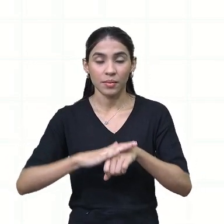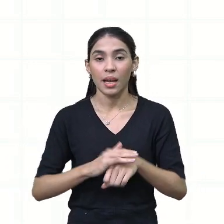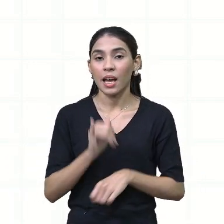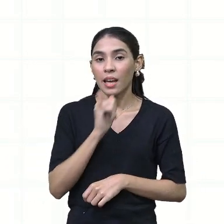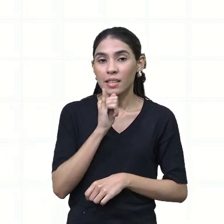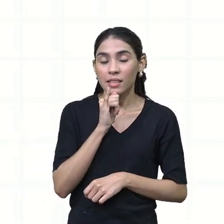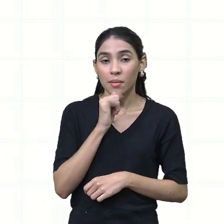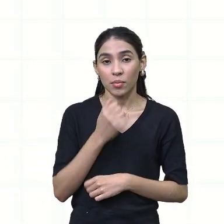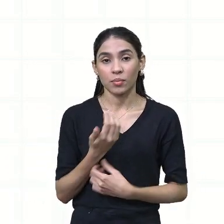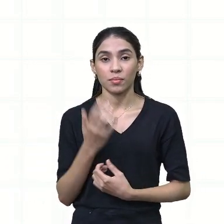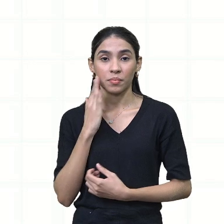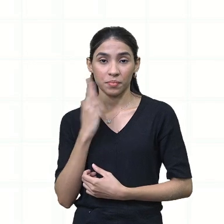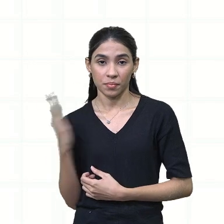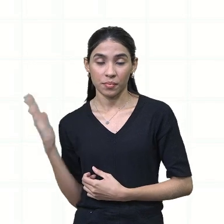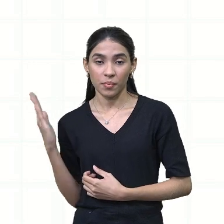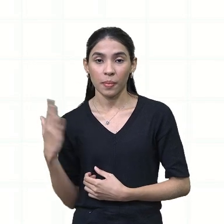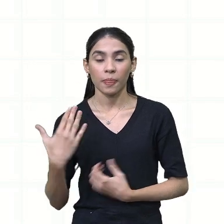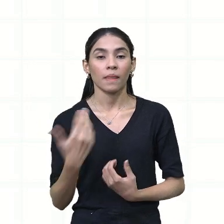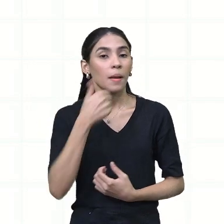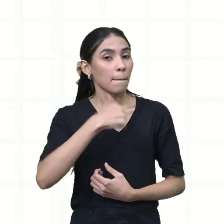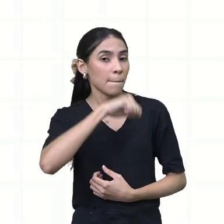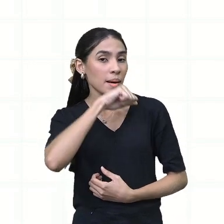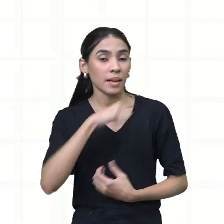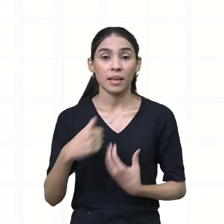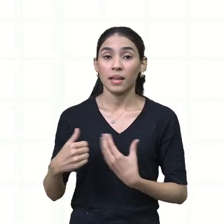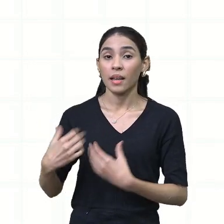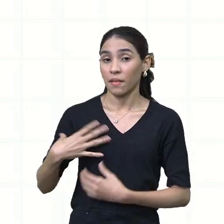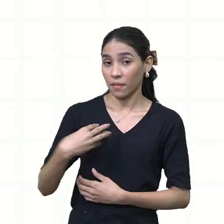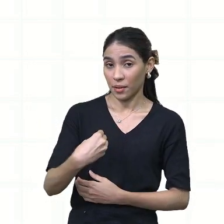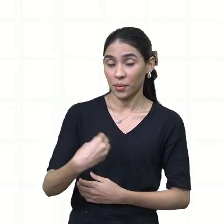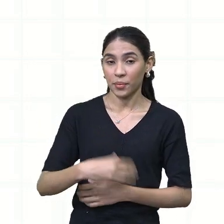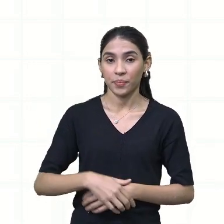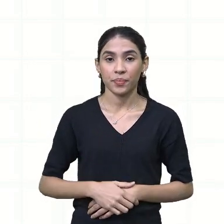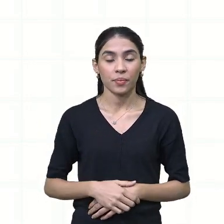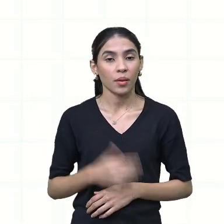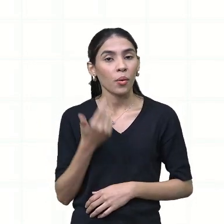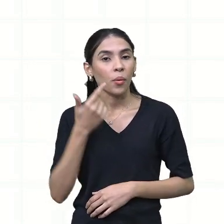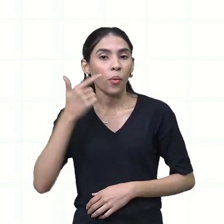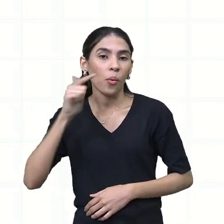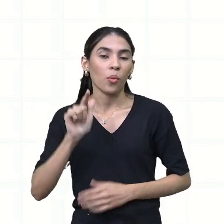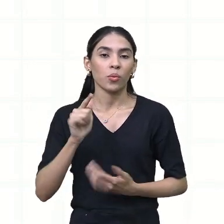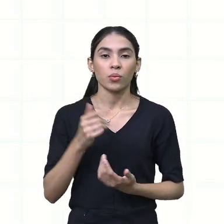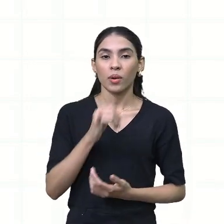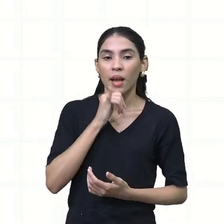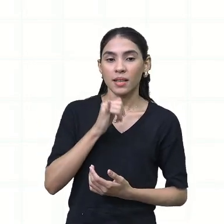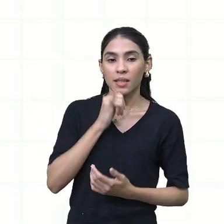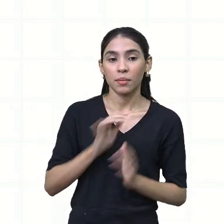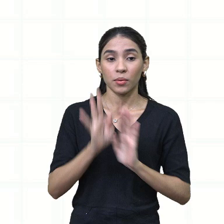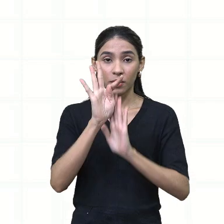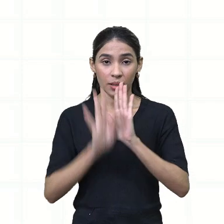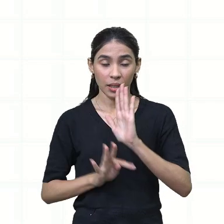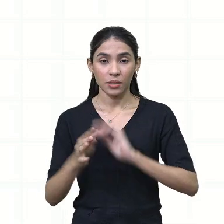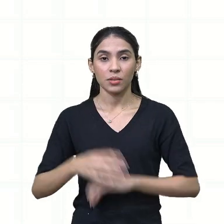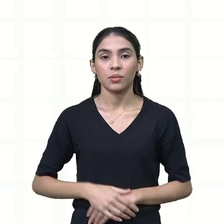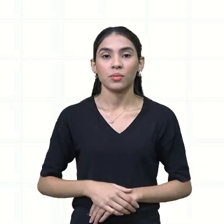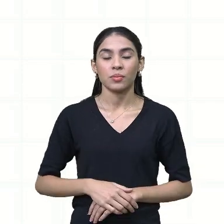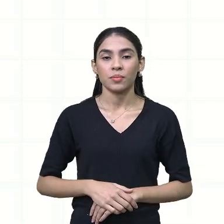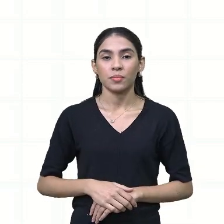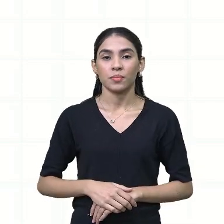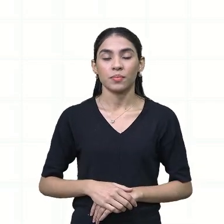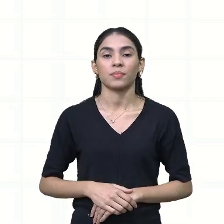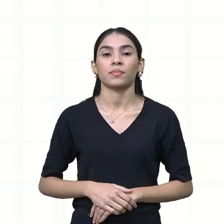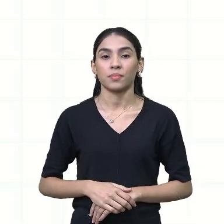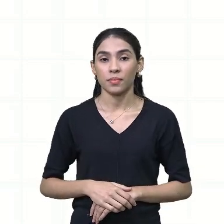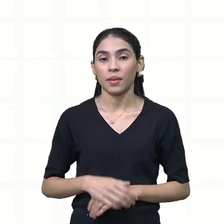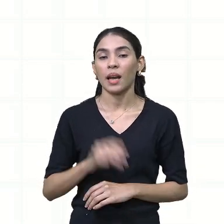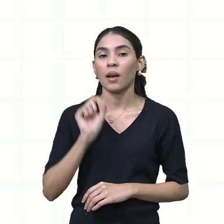primeiro exemplo entre a mãe e o filho, certo? Outro exemplo de texto é a bula